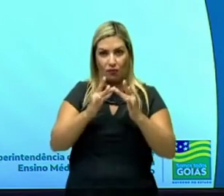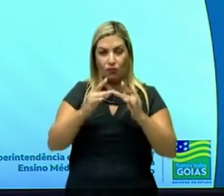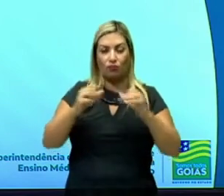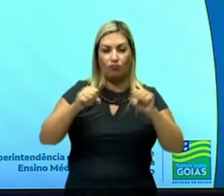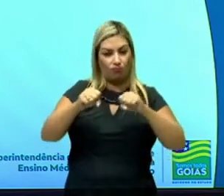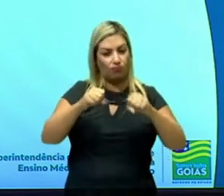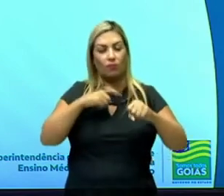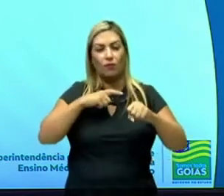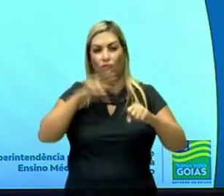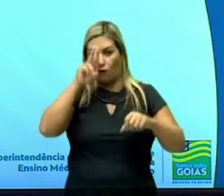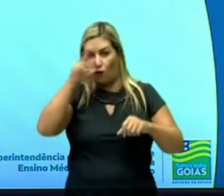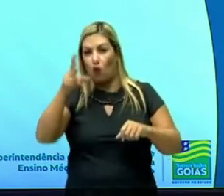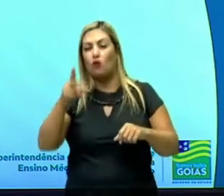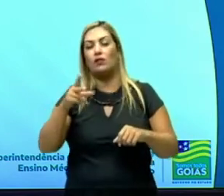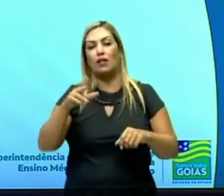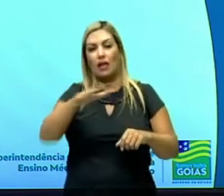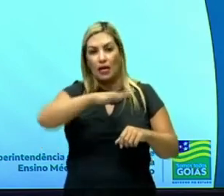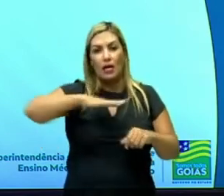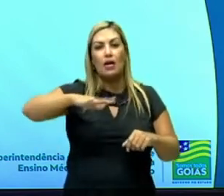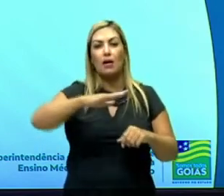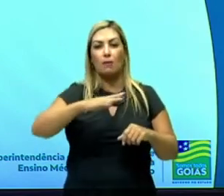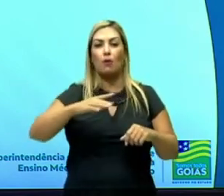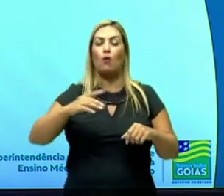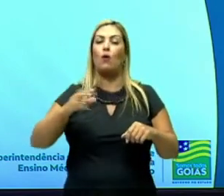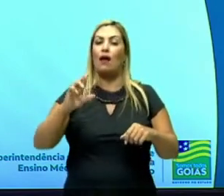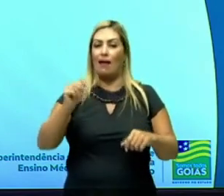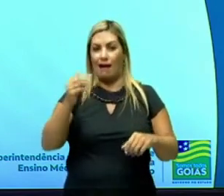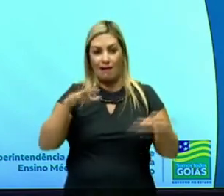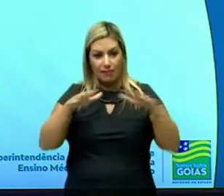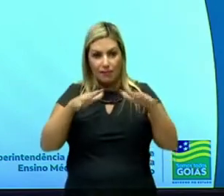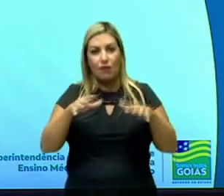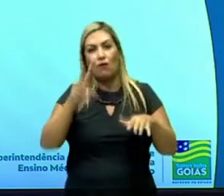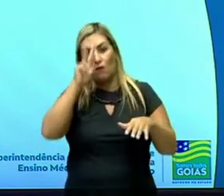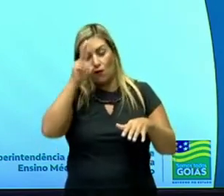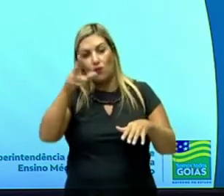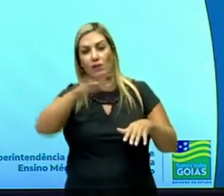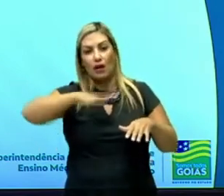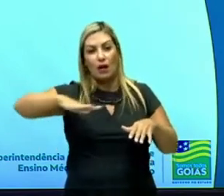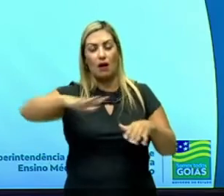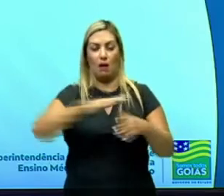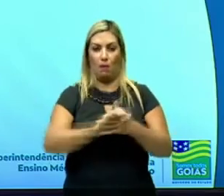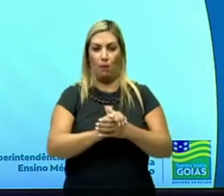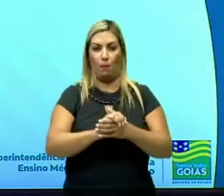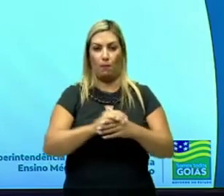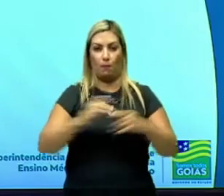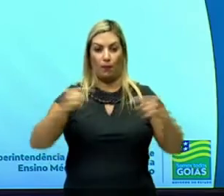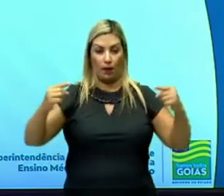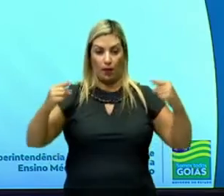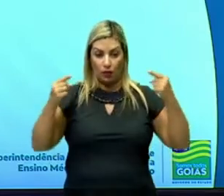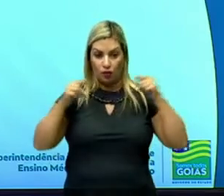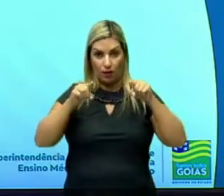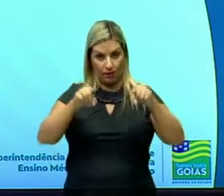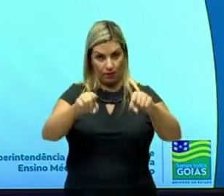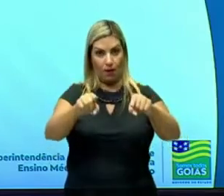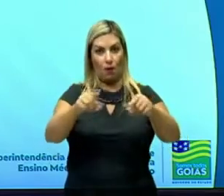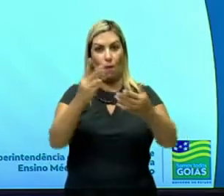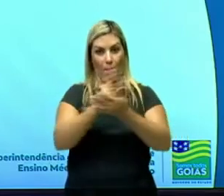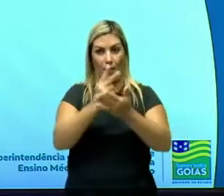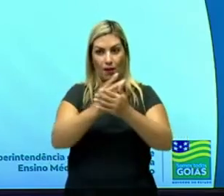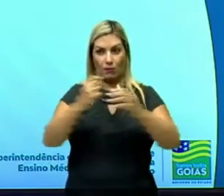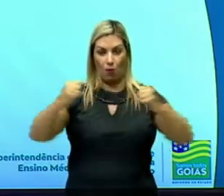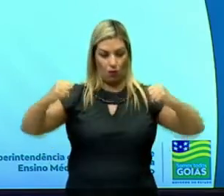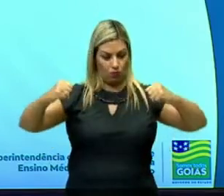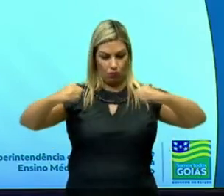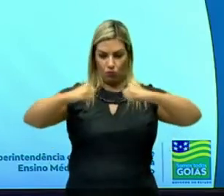contato. Se ela for uma força de campo, a reação também vai ser uma força de campo. Mesma direção, essas duas direções lá no caso que a gente falou do soco,